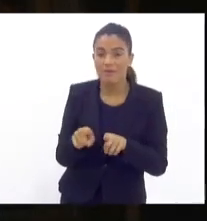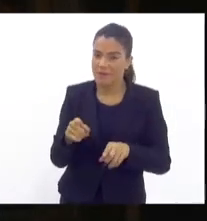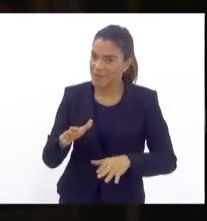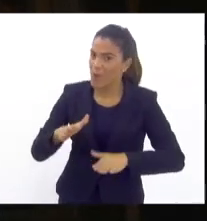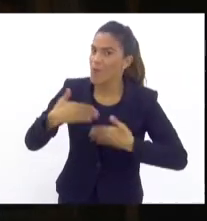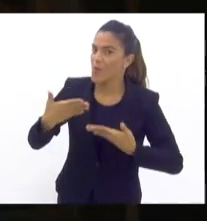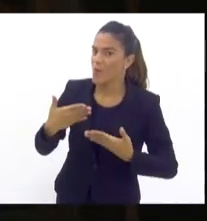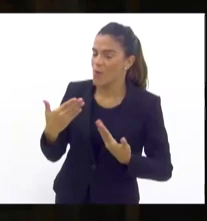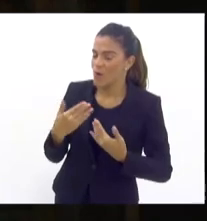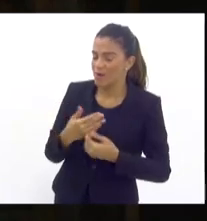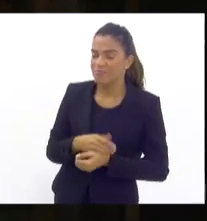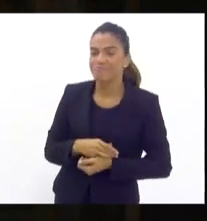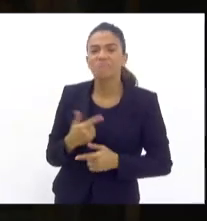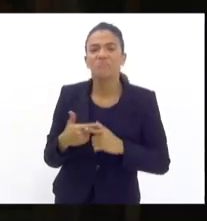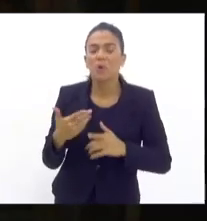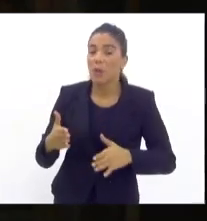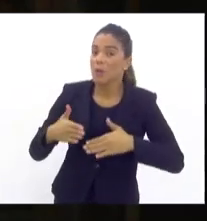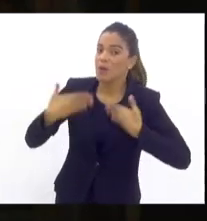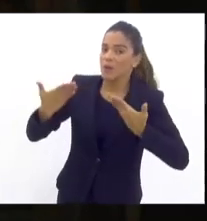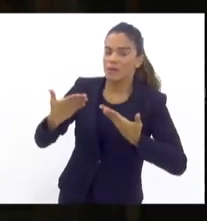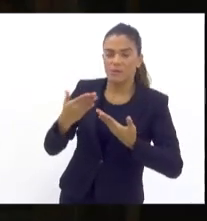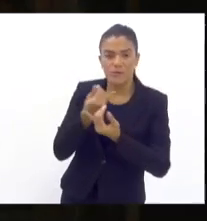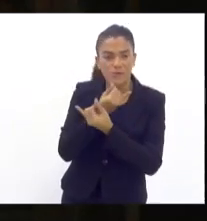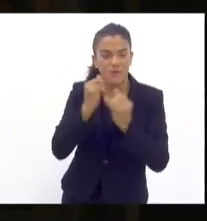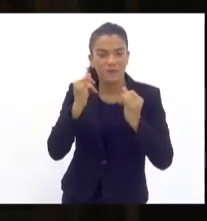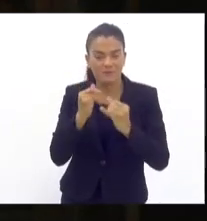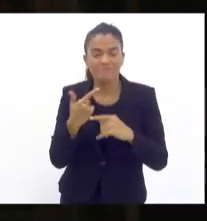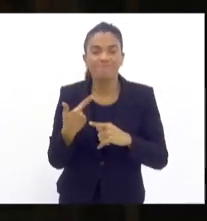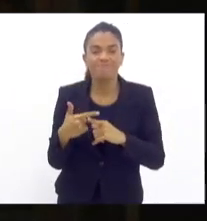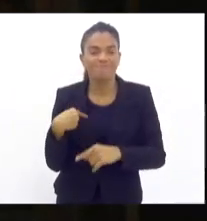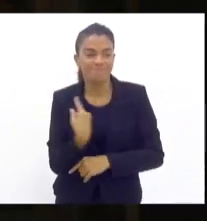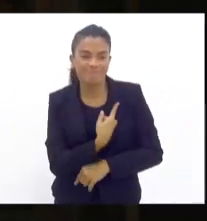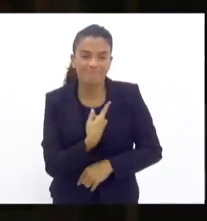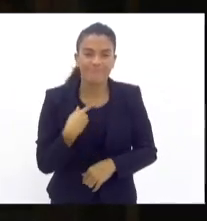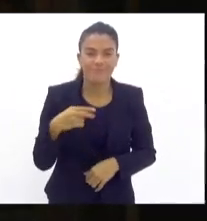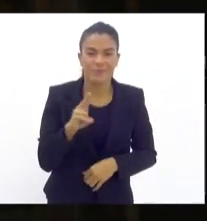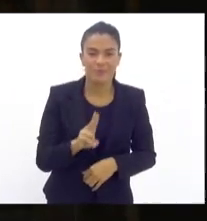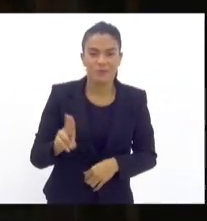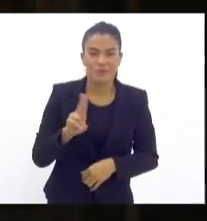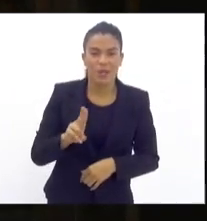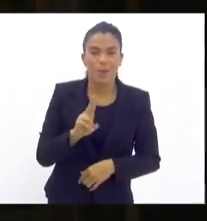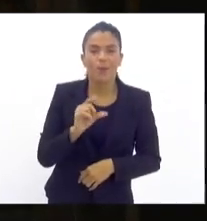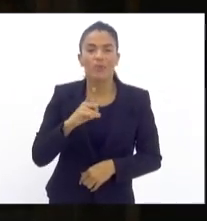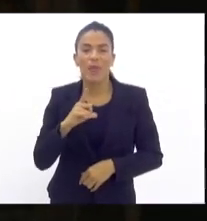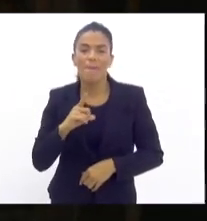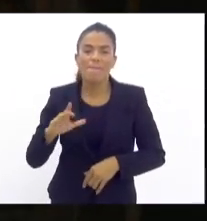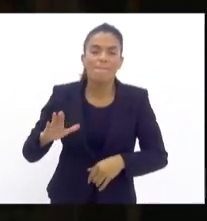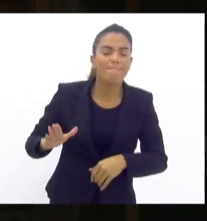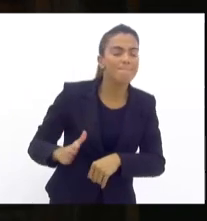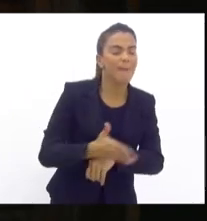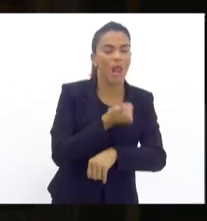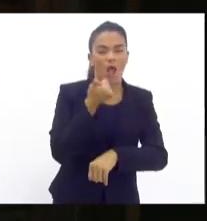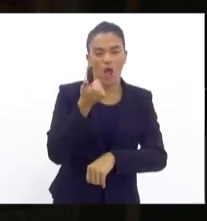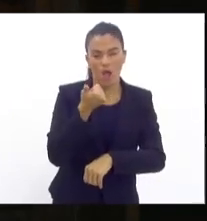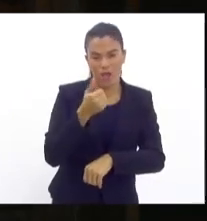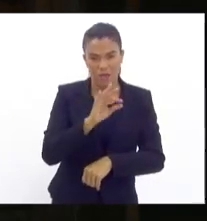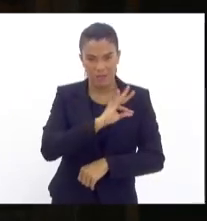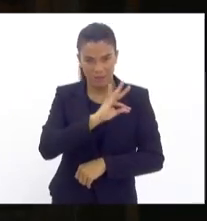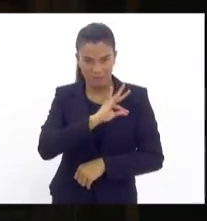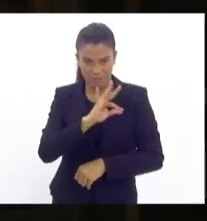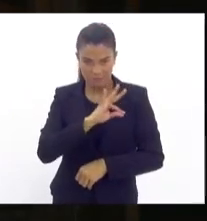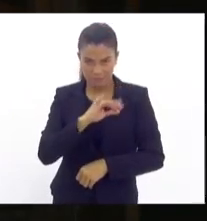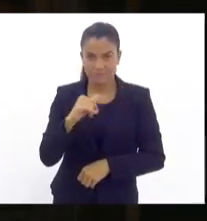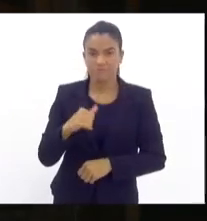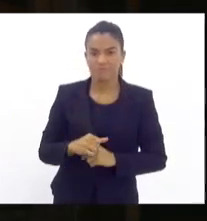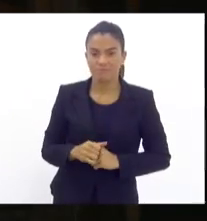surpreendentes. E por que surpreendentes? Porque a gente está usando o que há de melhor nas polícias. Eu bebo